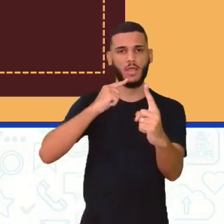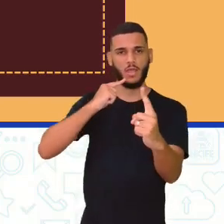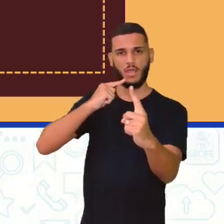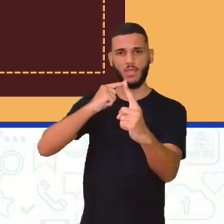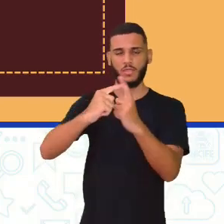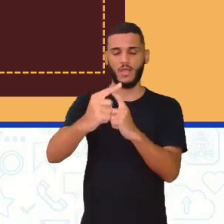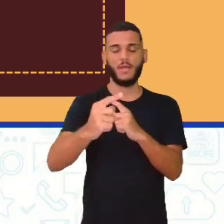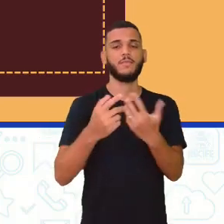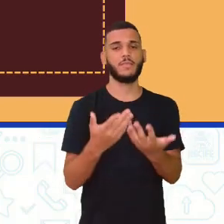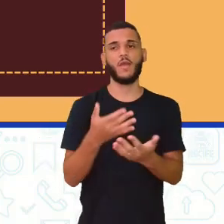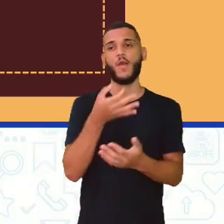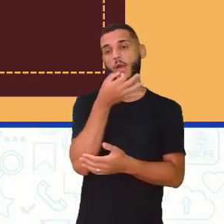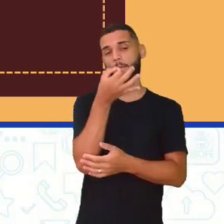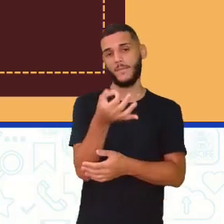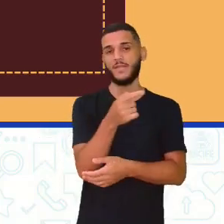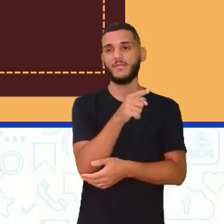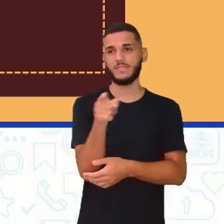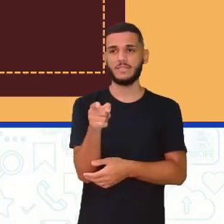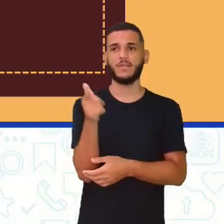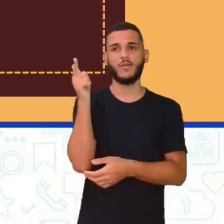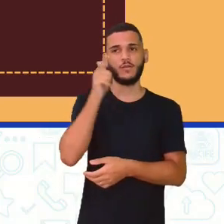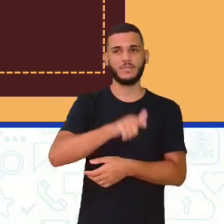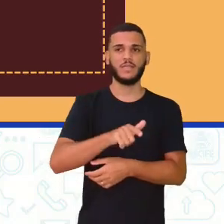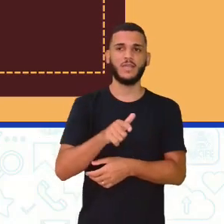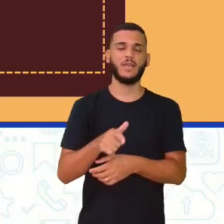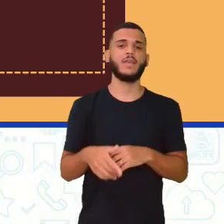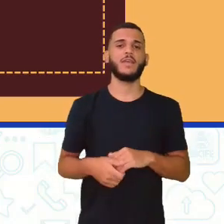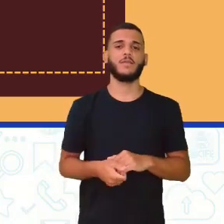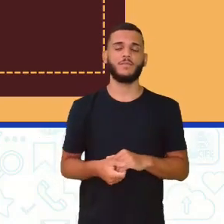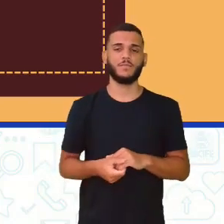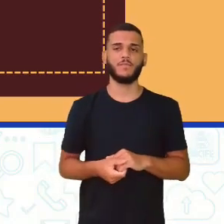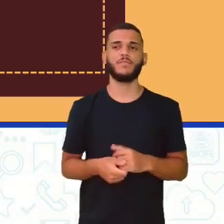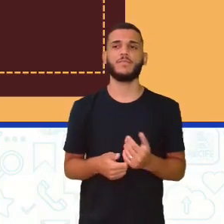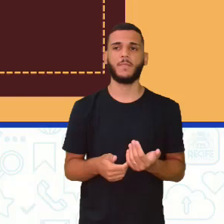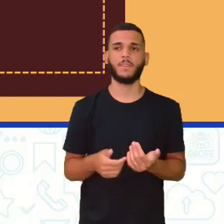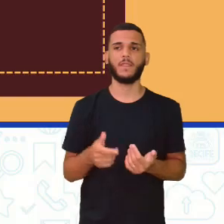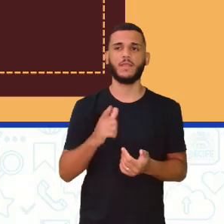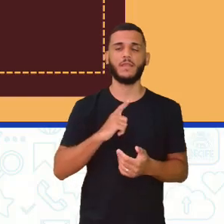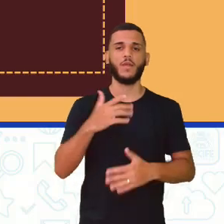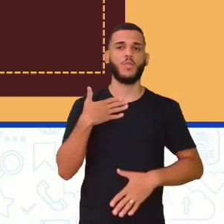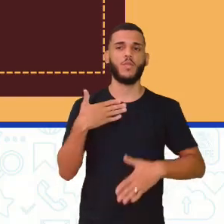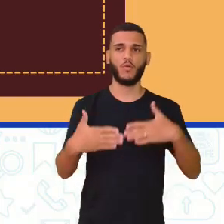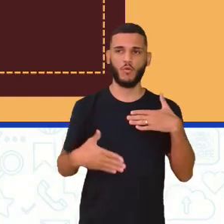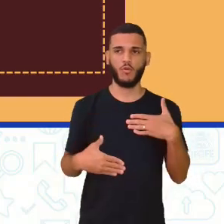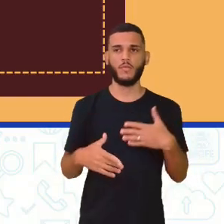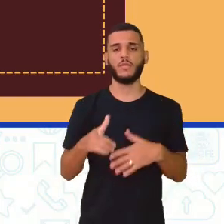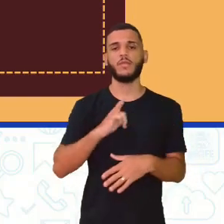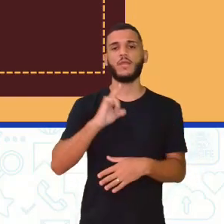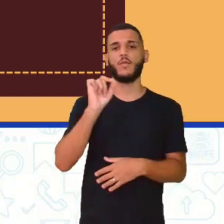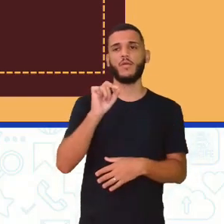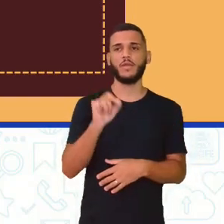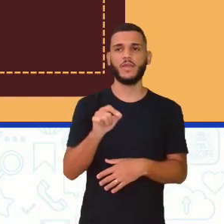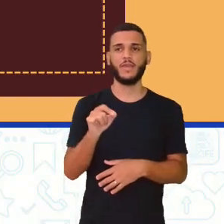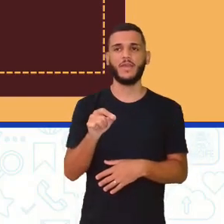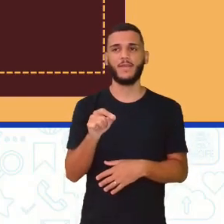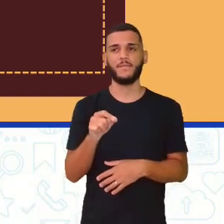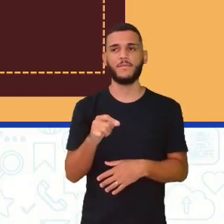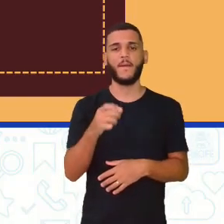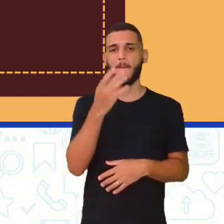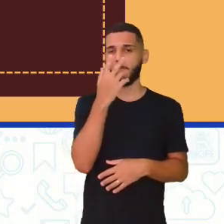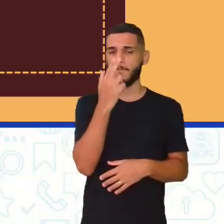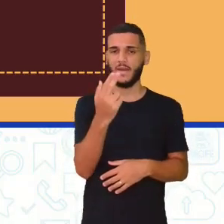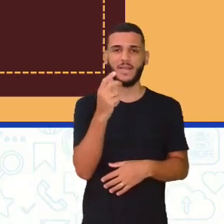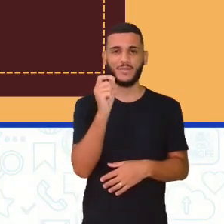a sugestão, né? Dá para você arrumar. Olha aí, pegou numa parte do corpo. Tem até tipo um pênalti, né?